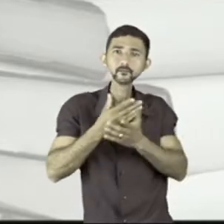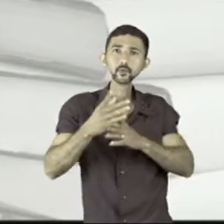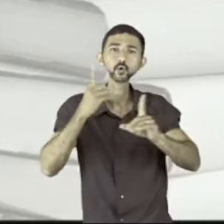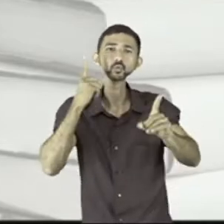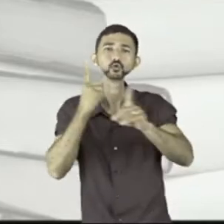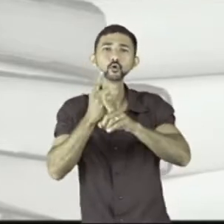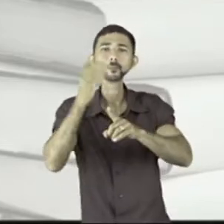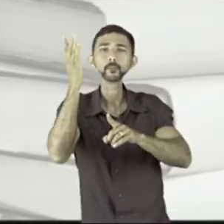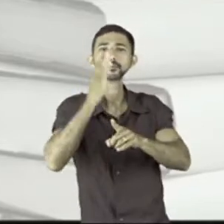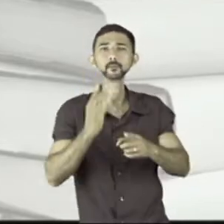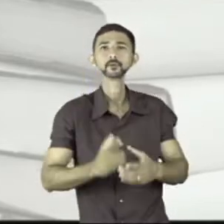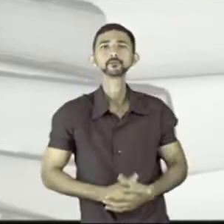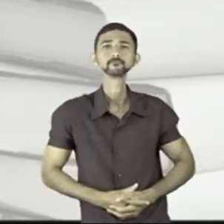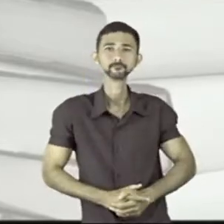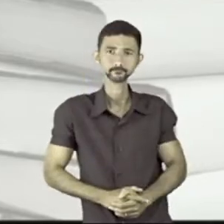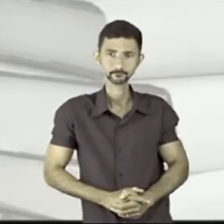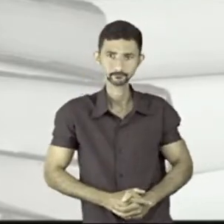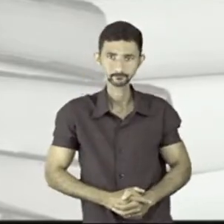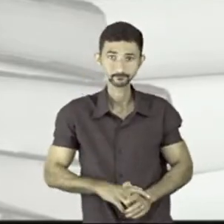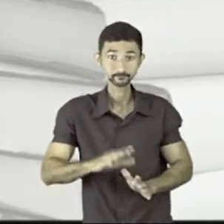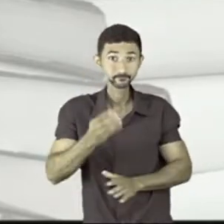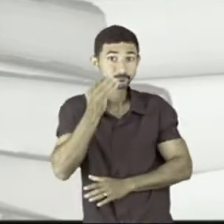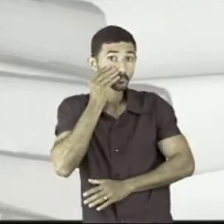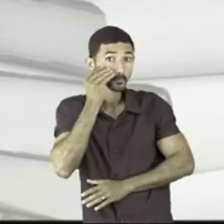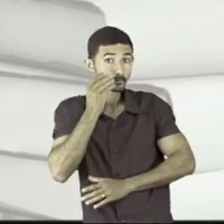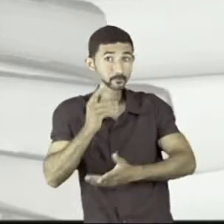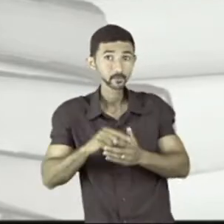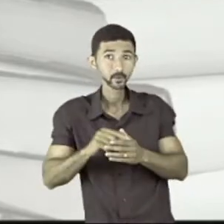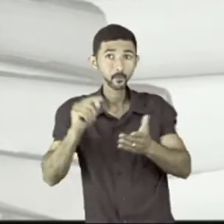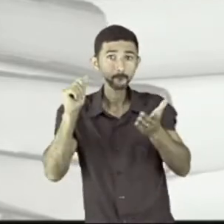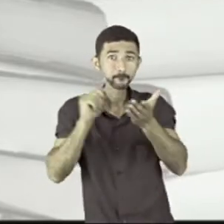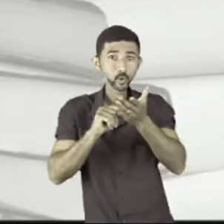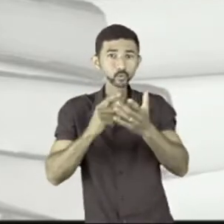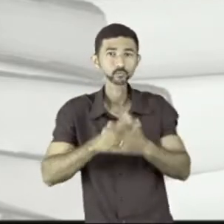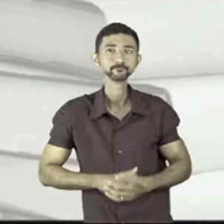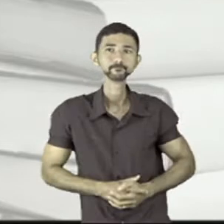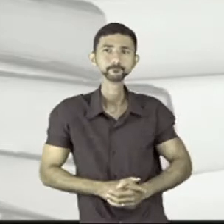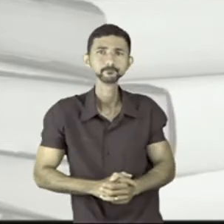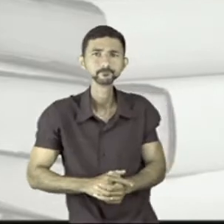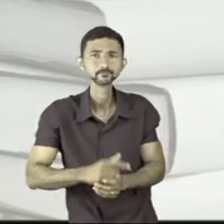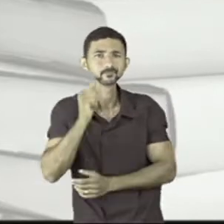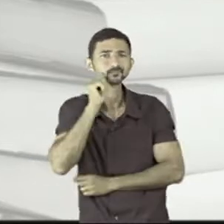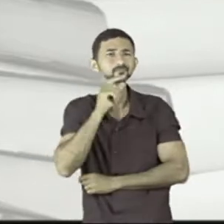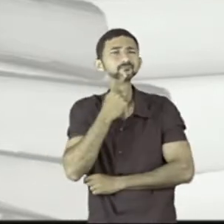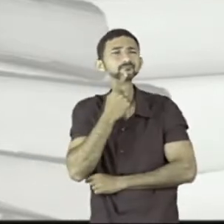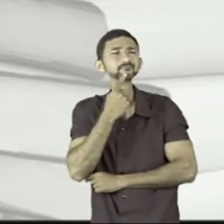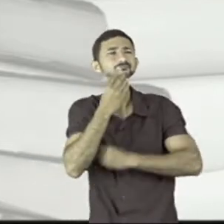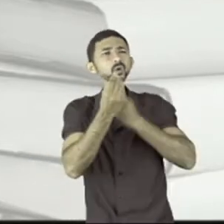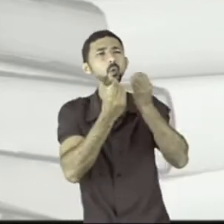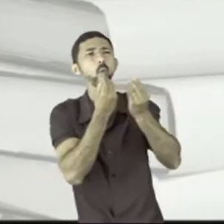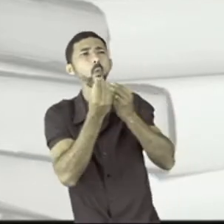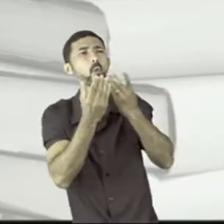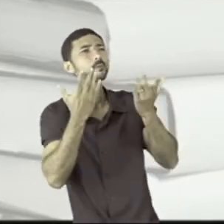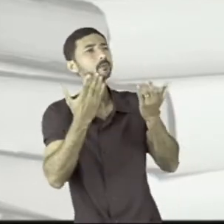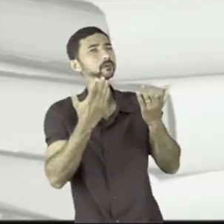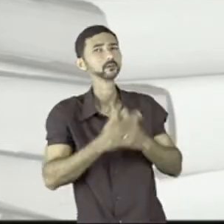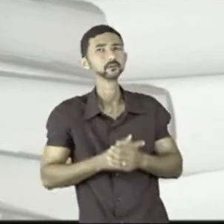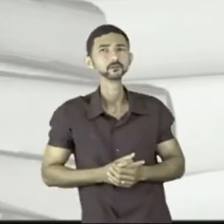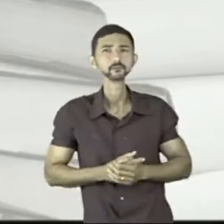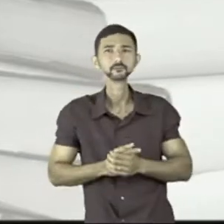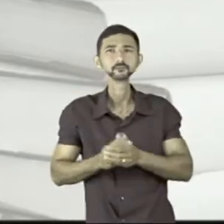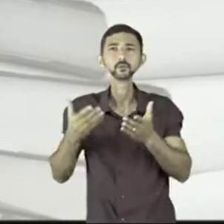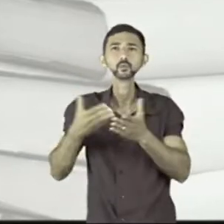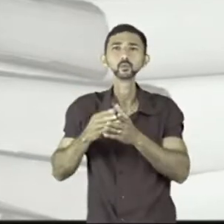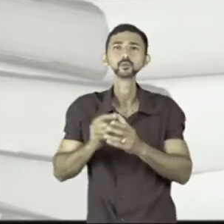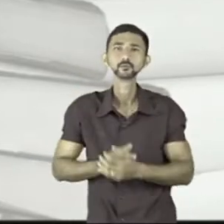descobrimento do Brasil. Preste atenção que também tem um ponto aqui no final. O Armandinho pergunta, como assim? E no